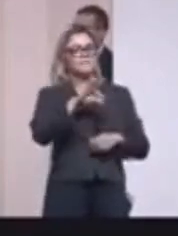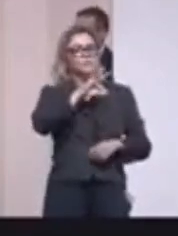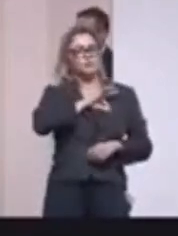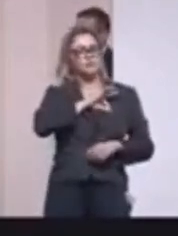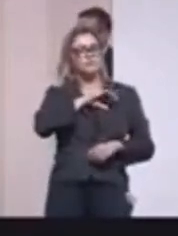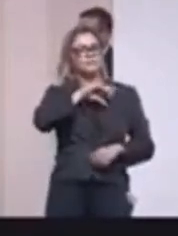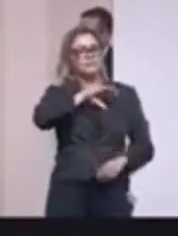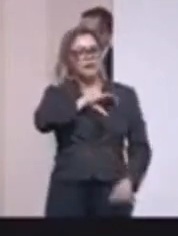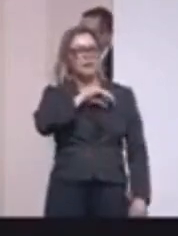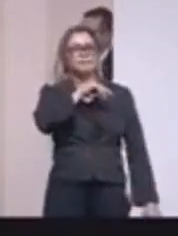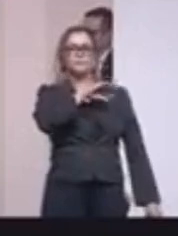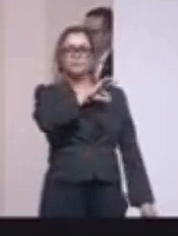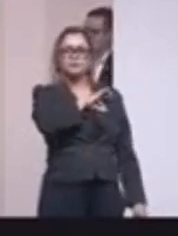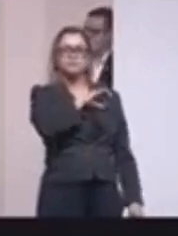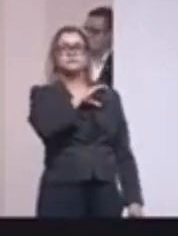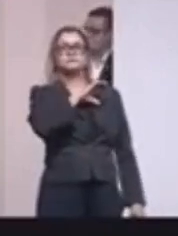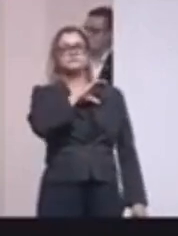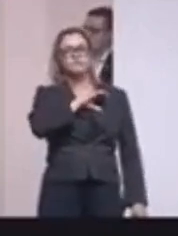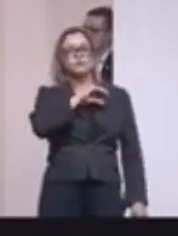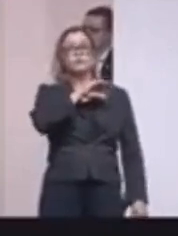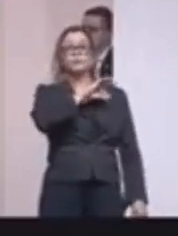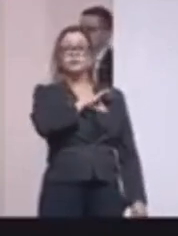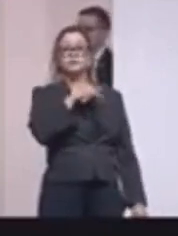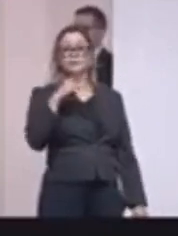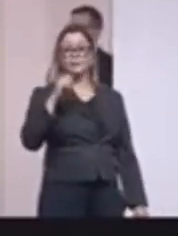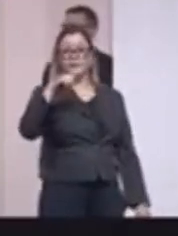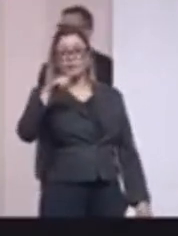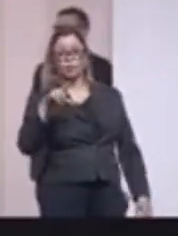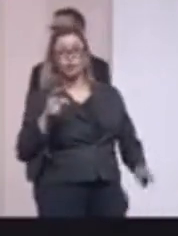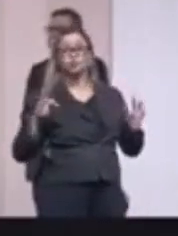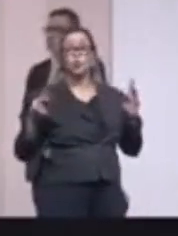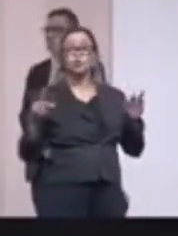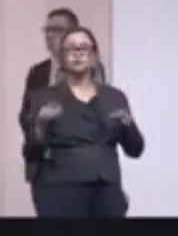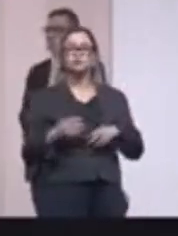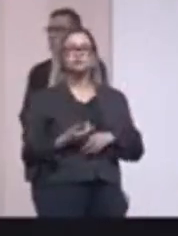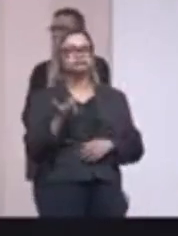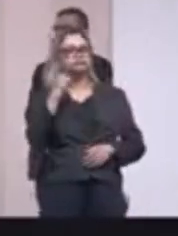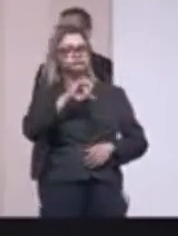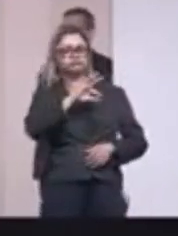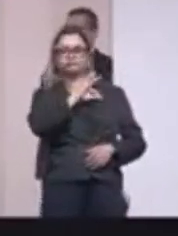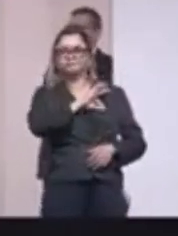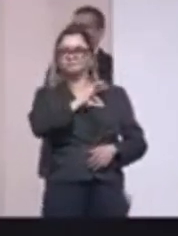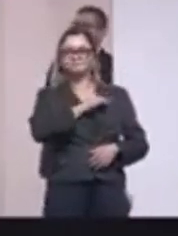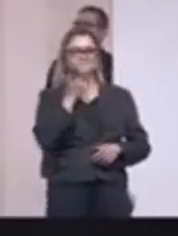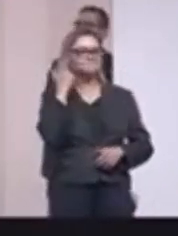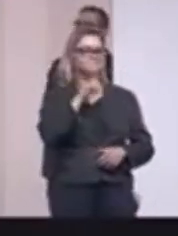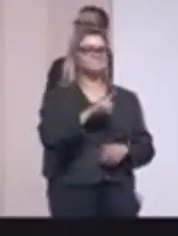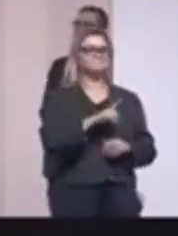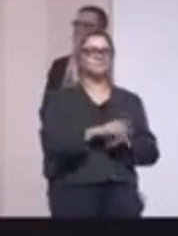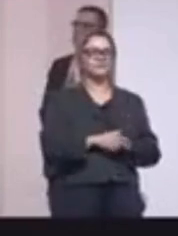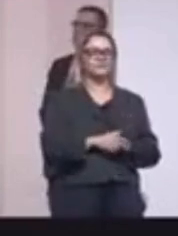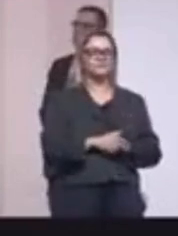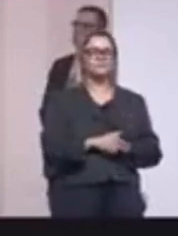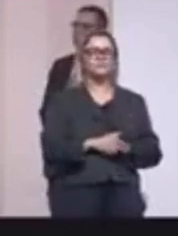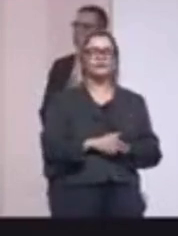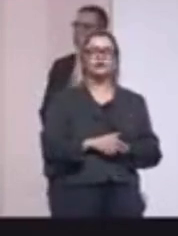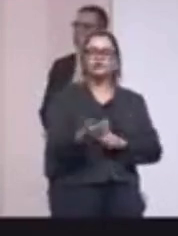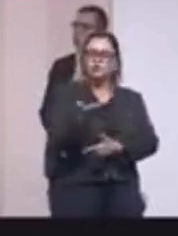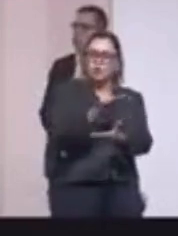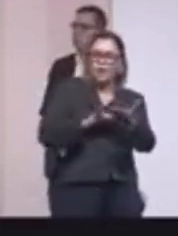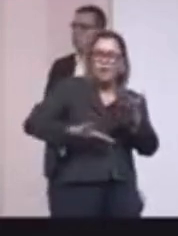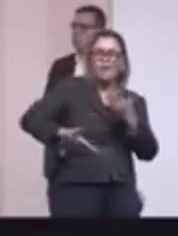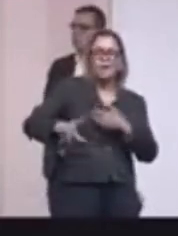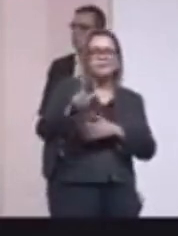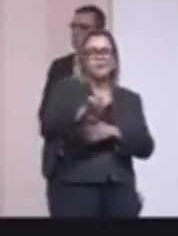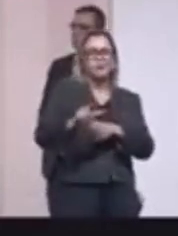Militar, da Polícia Civil, da Polícia Técnica e da Polícia Penal, então todos estão sendo alcançados, a gente troca essa